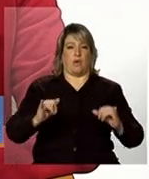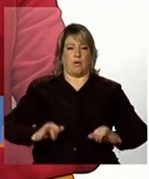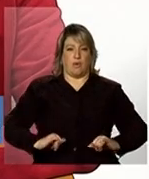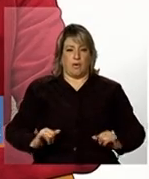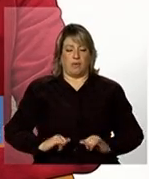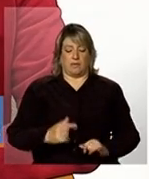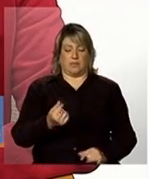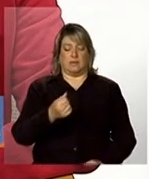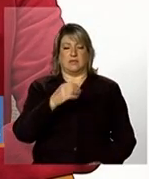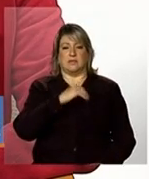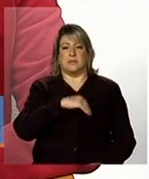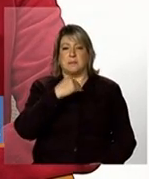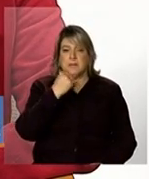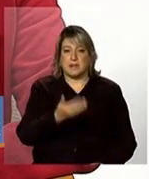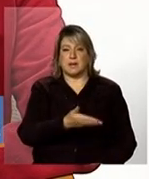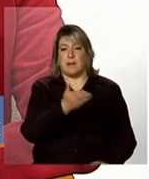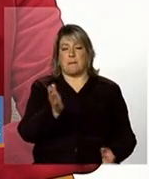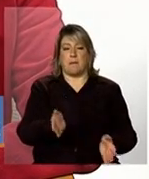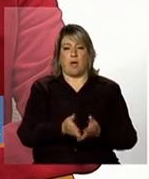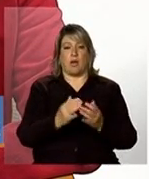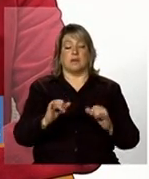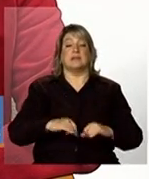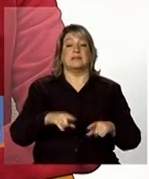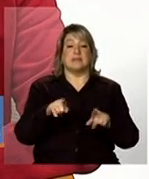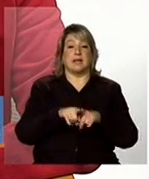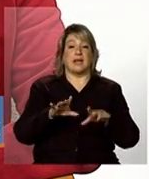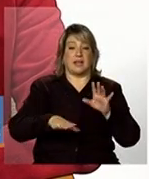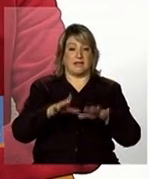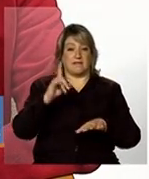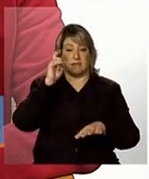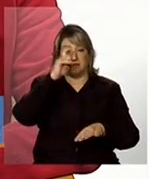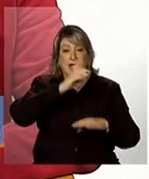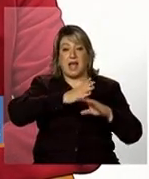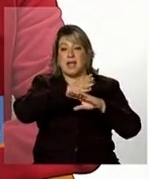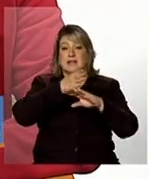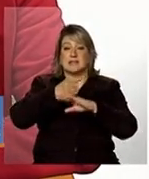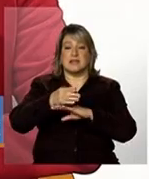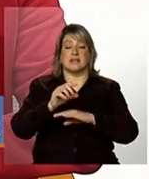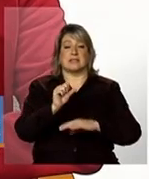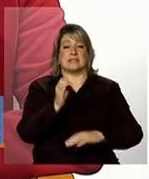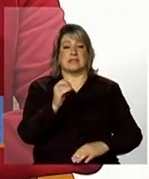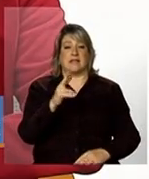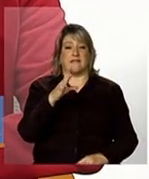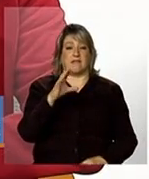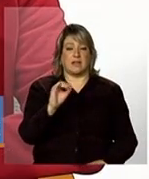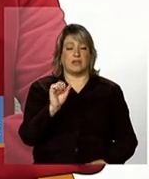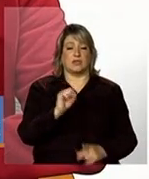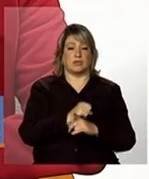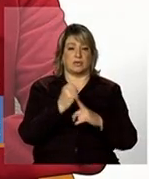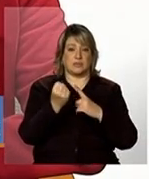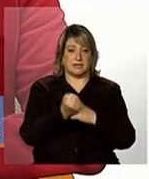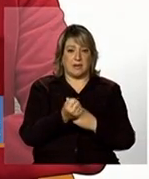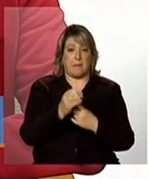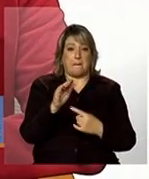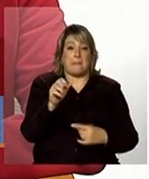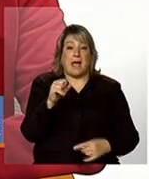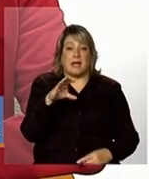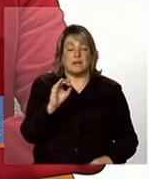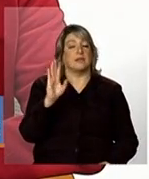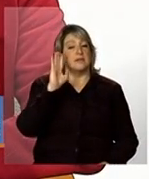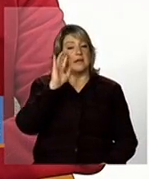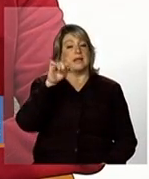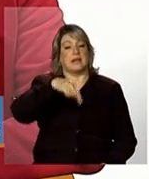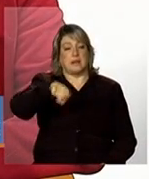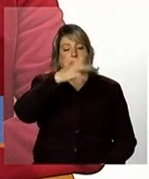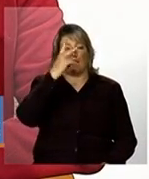renda mas muitas vezes dificuldade de acesso a serviços sociais básicos a gente entende que esse público ele é prioritário